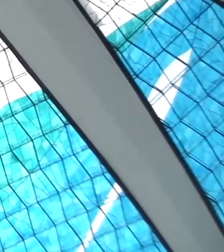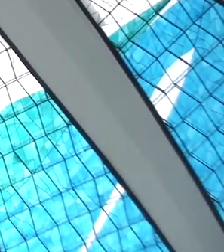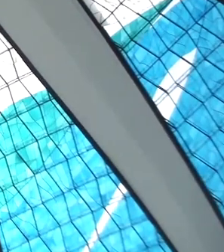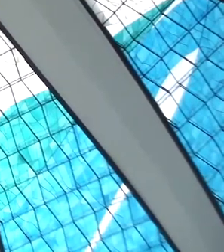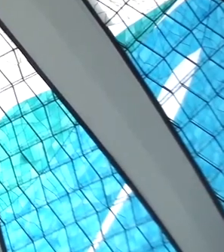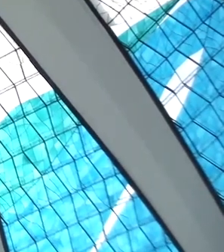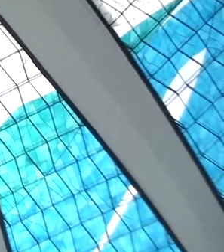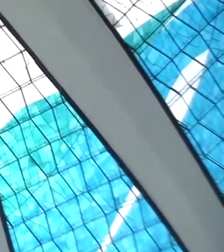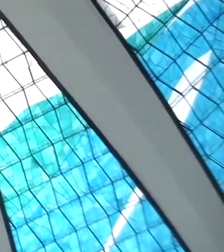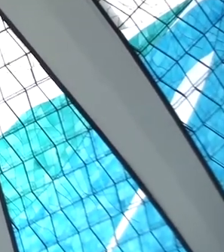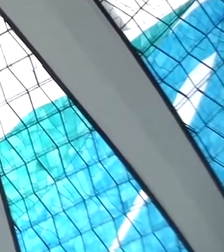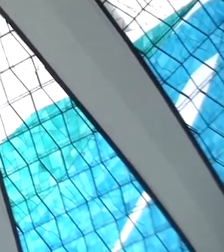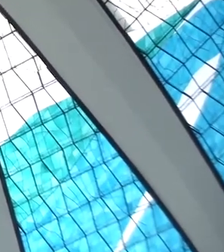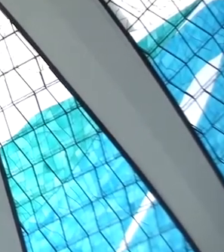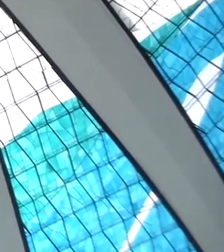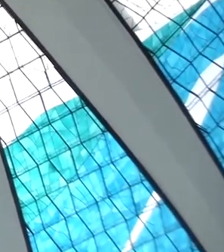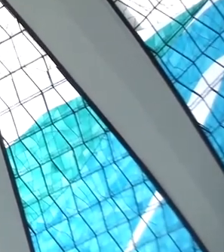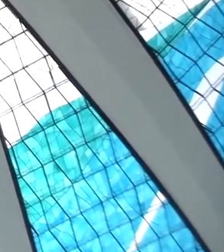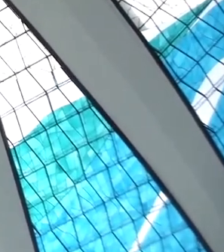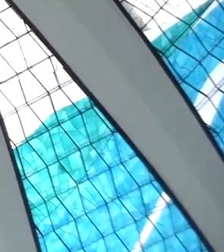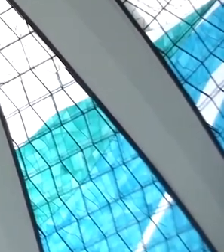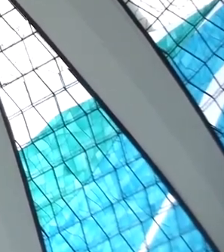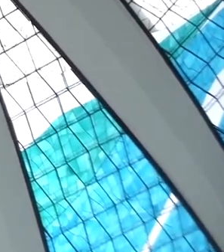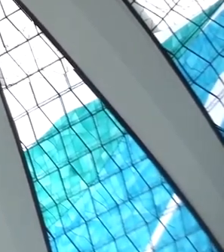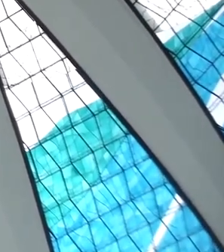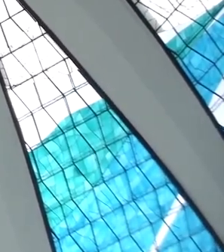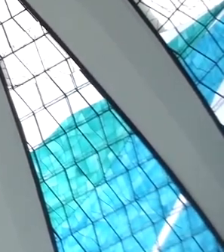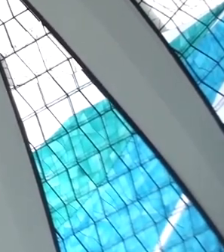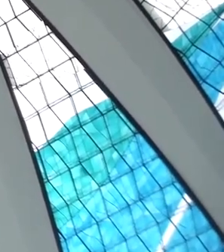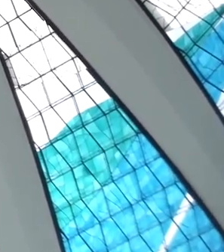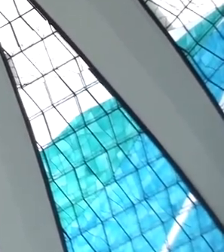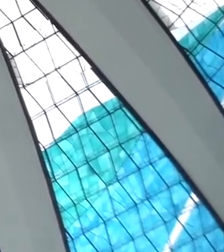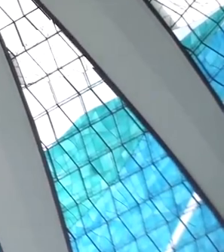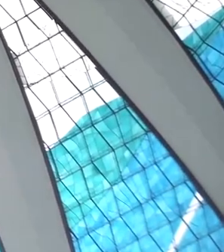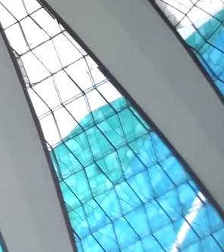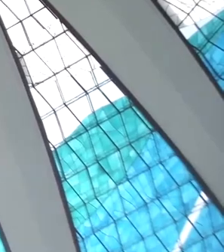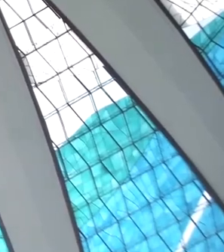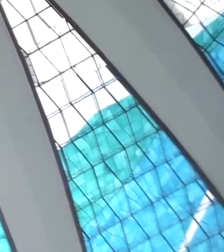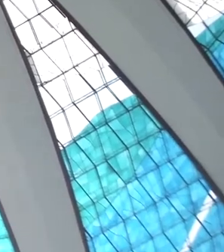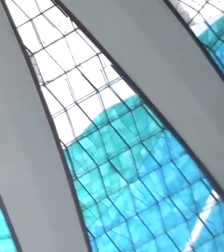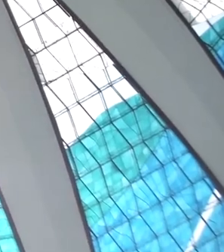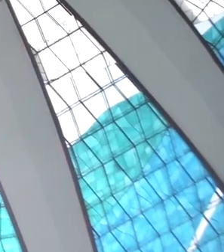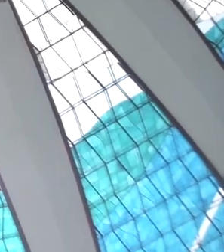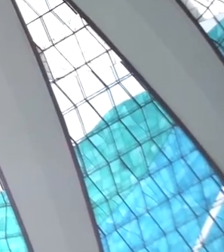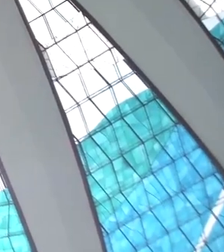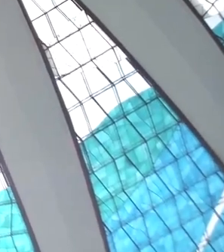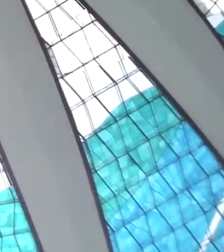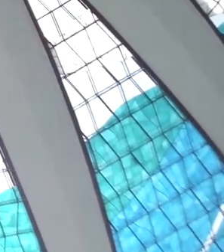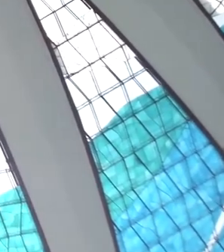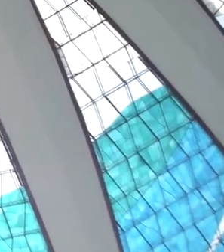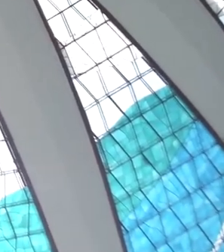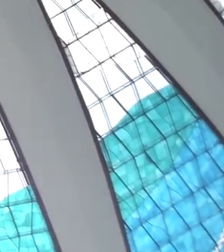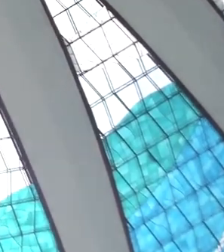Transcrição Transcrição e por Quintena Coelho Transcrição Quintena Coelho